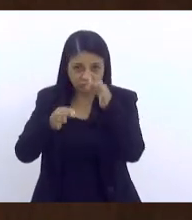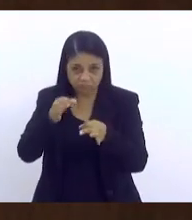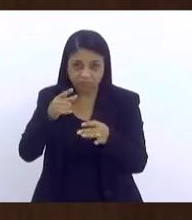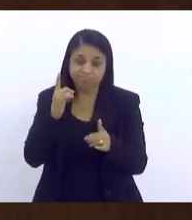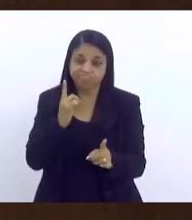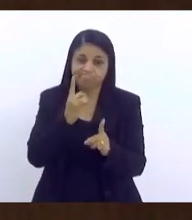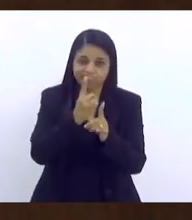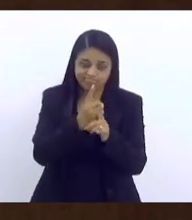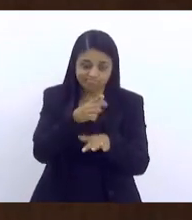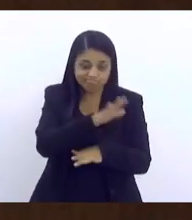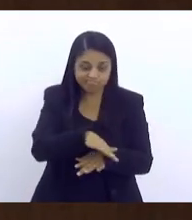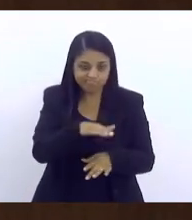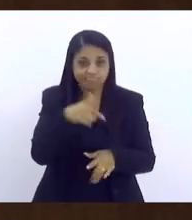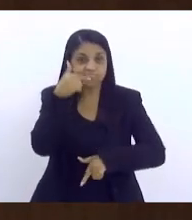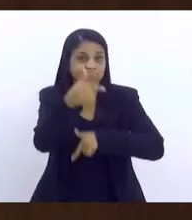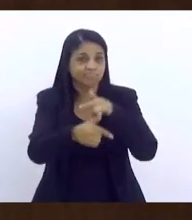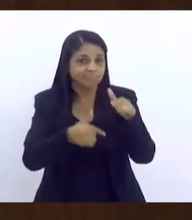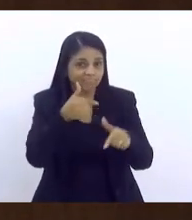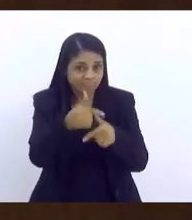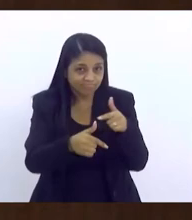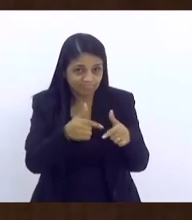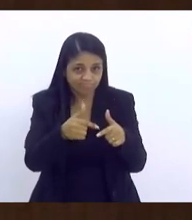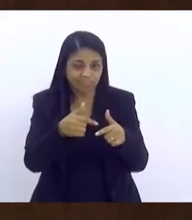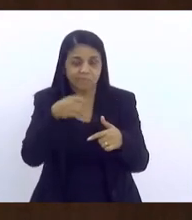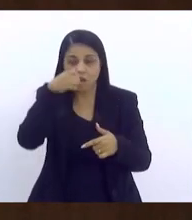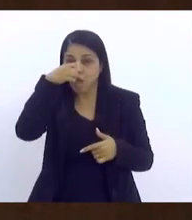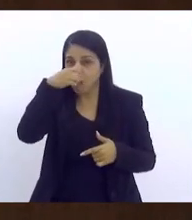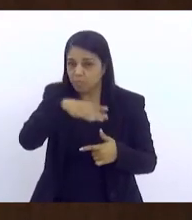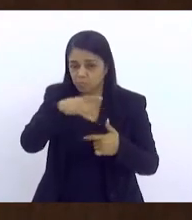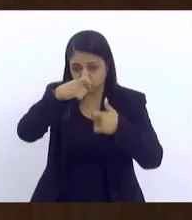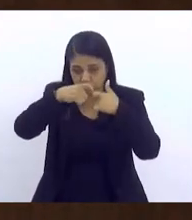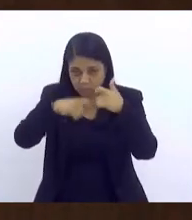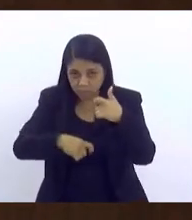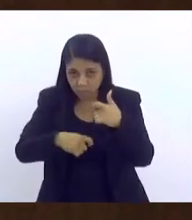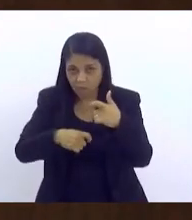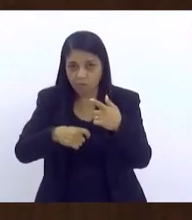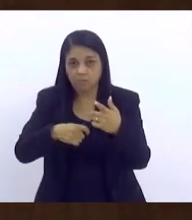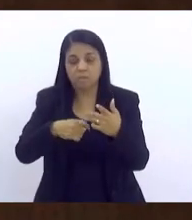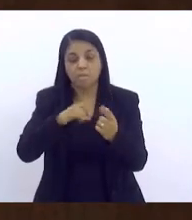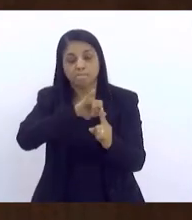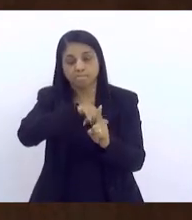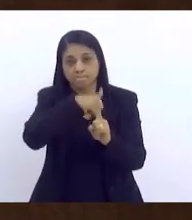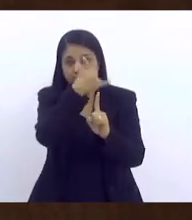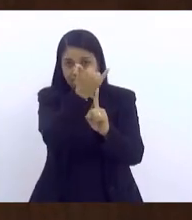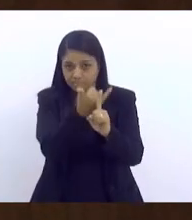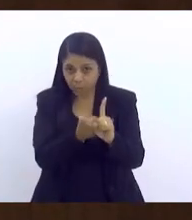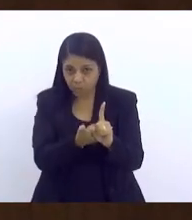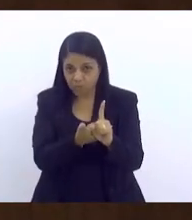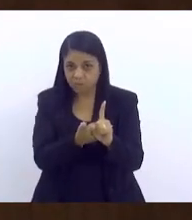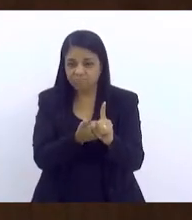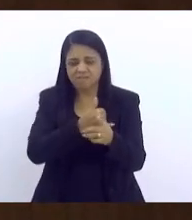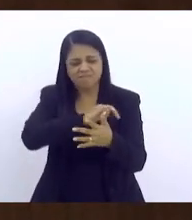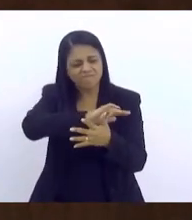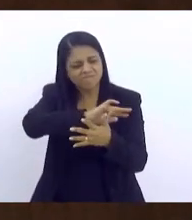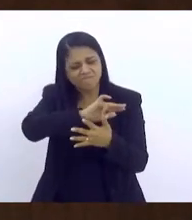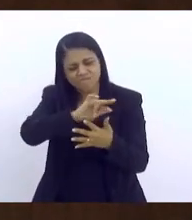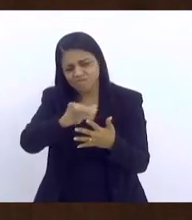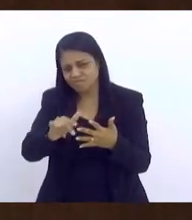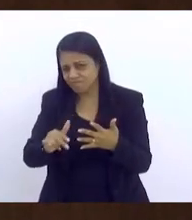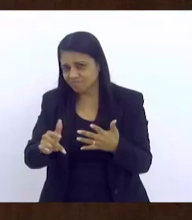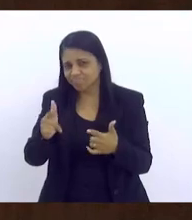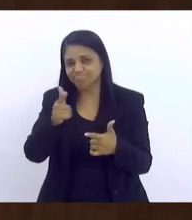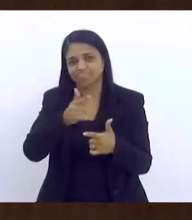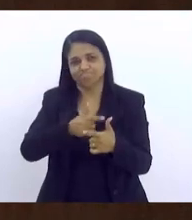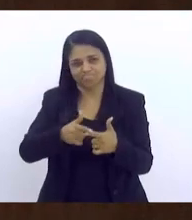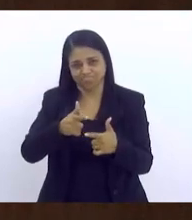trabalho infantil, abuso sexual, bullying e diversas outras situações